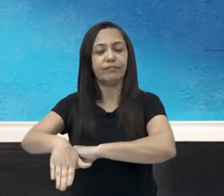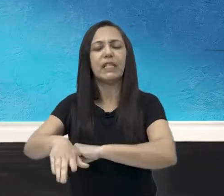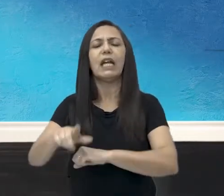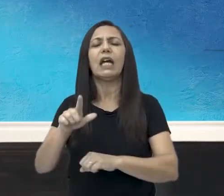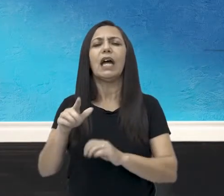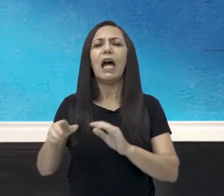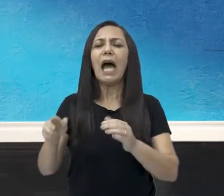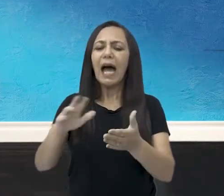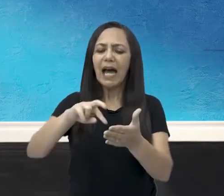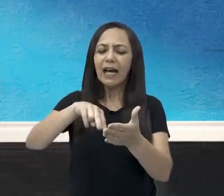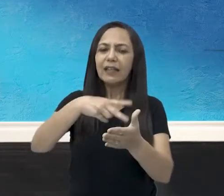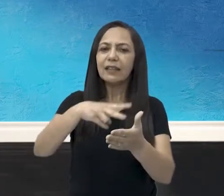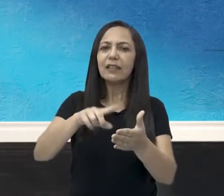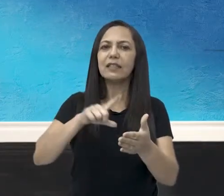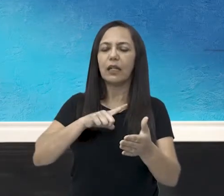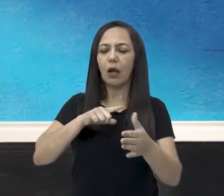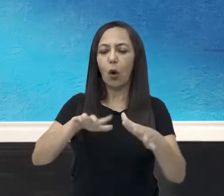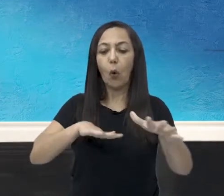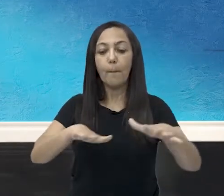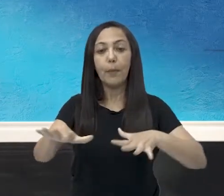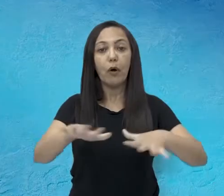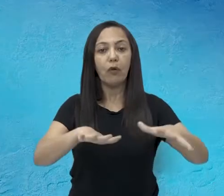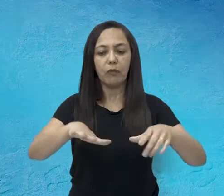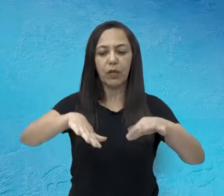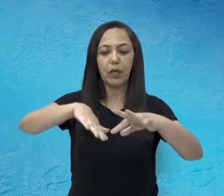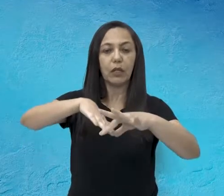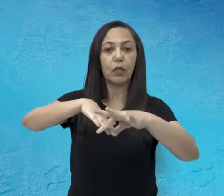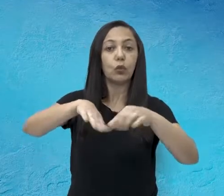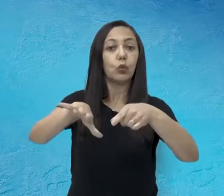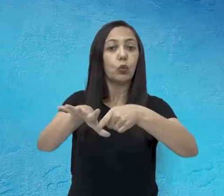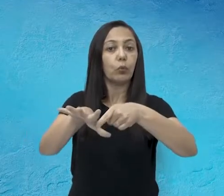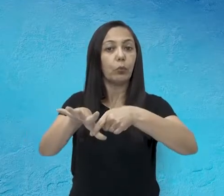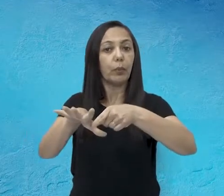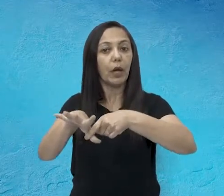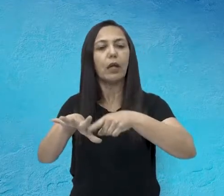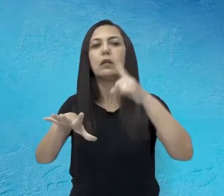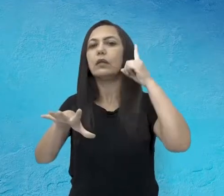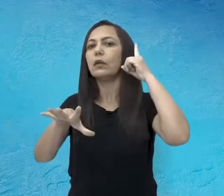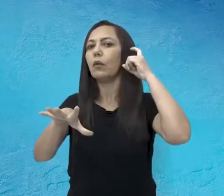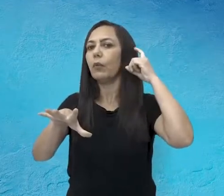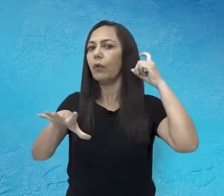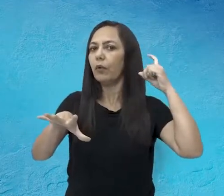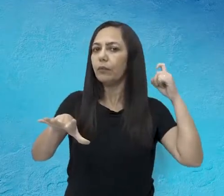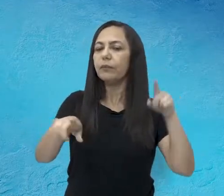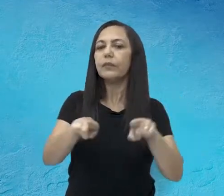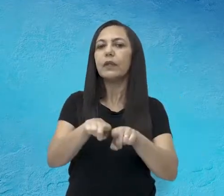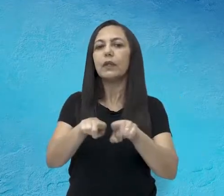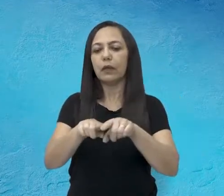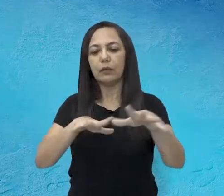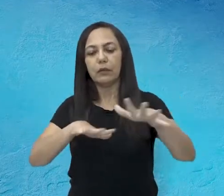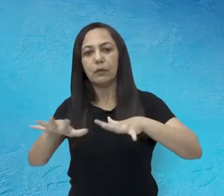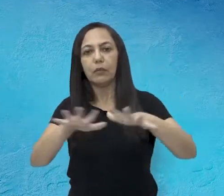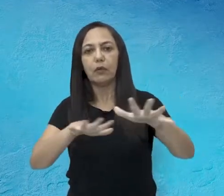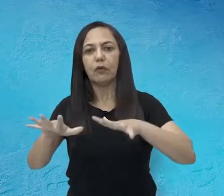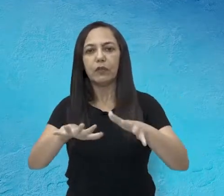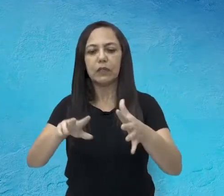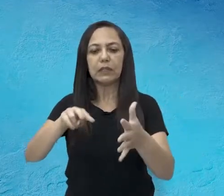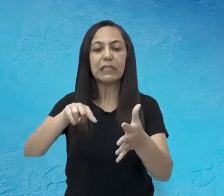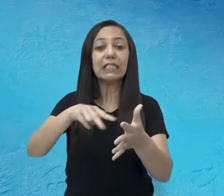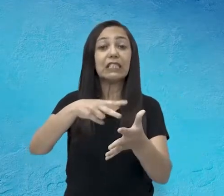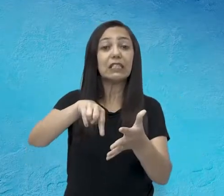mistura da movimentação com os pés, reproduzindo um som, com a movimentação de danças